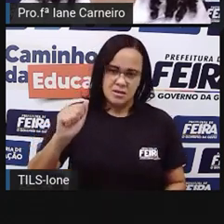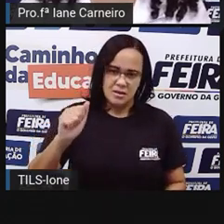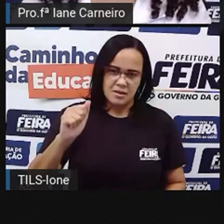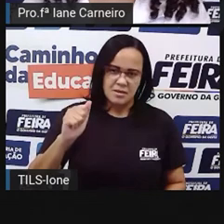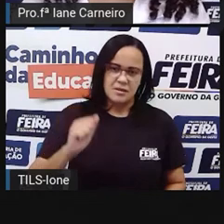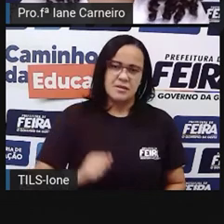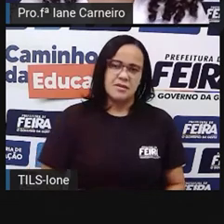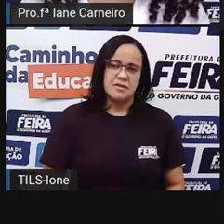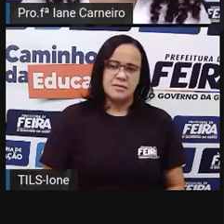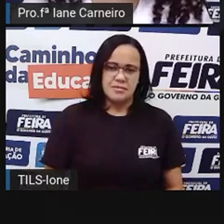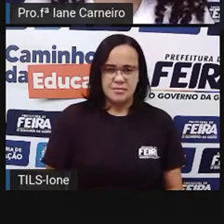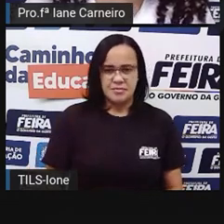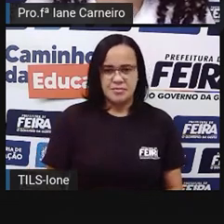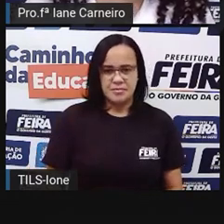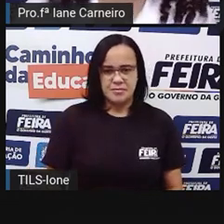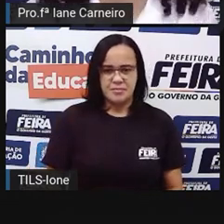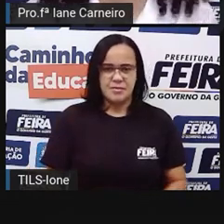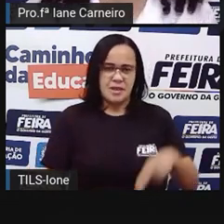Deixa eu ver.